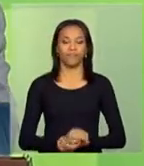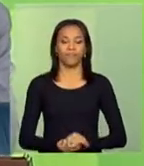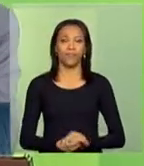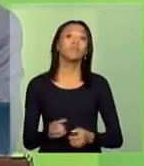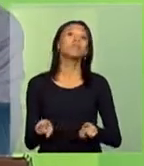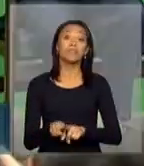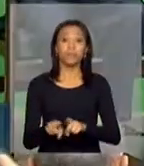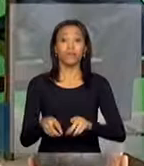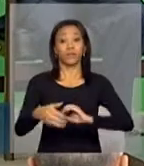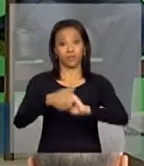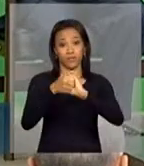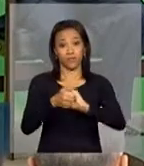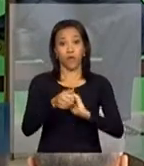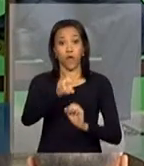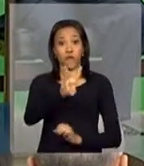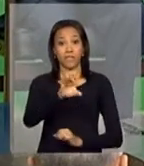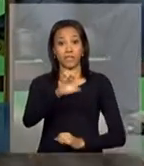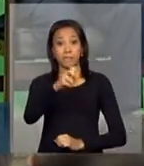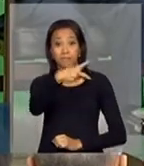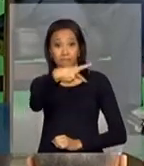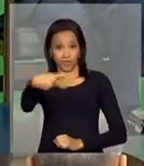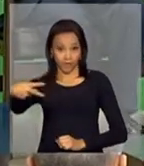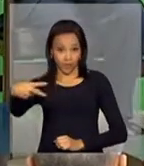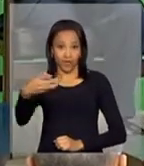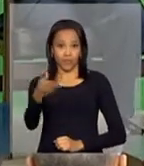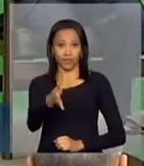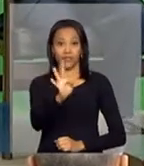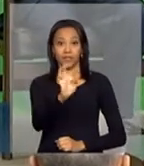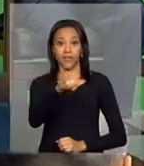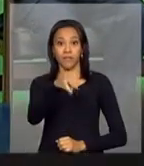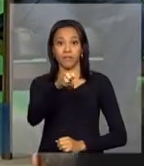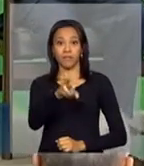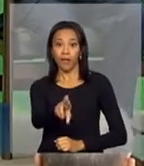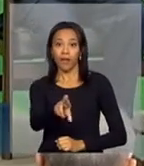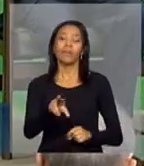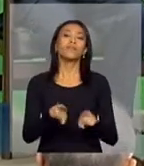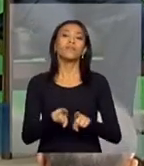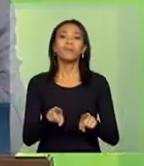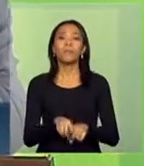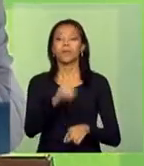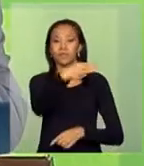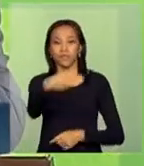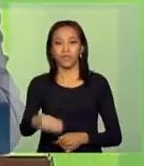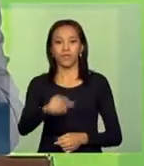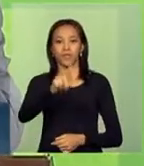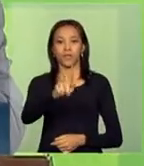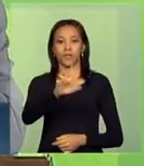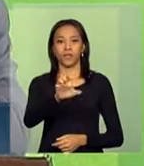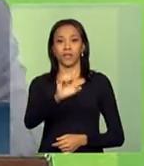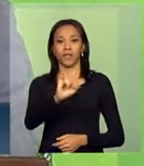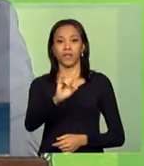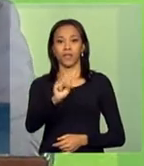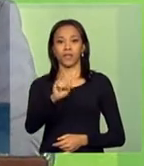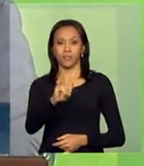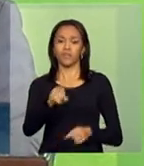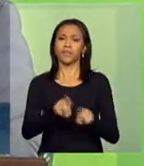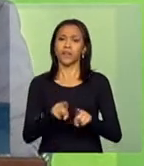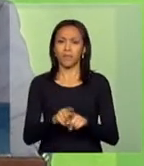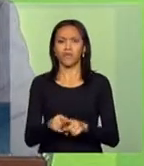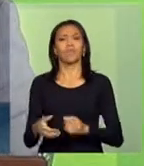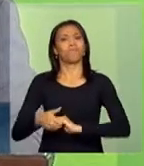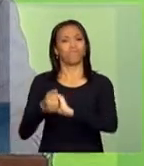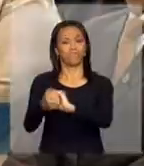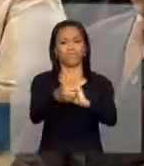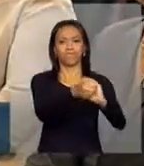saudar o vice-presidente Michel Temer. Saudar a ministra Gleisi Hoffmann, saudar os senhores parlamentares aqui